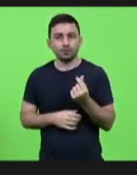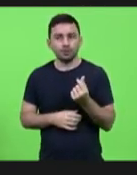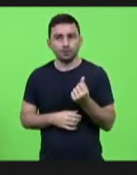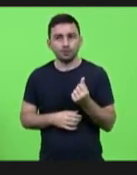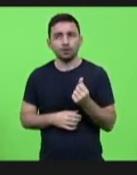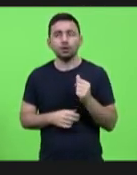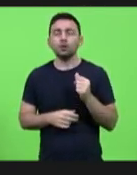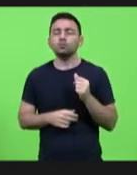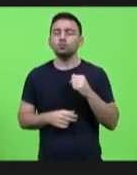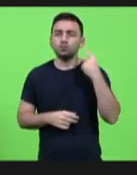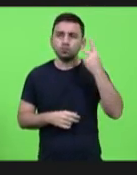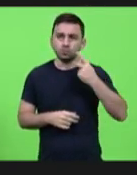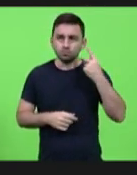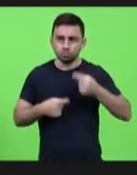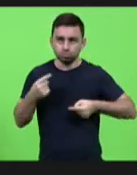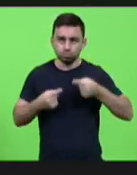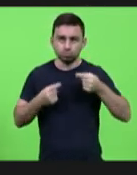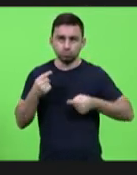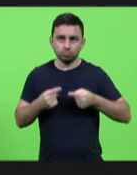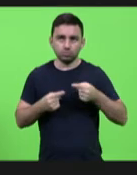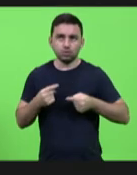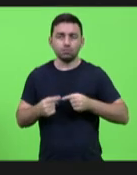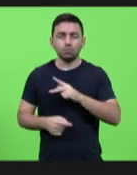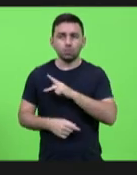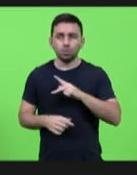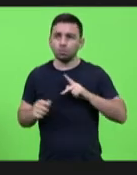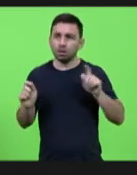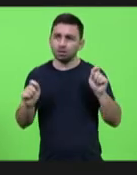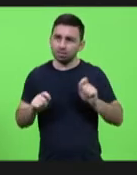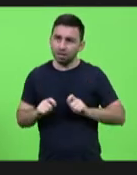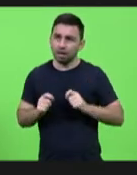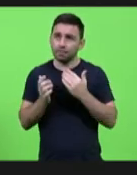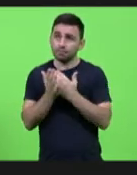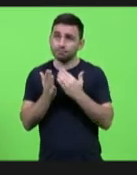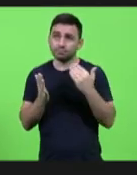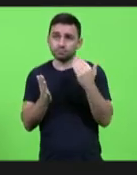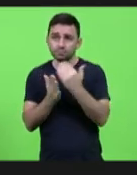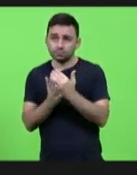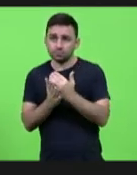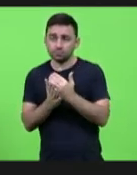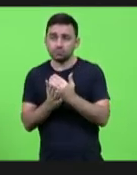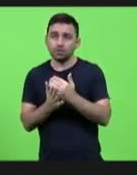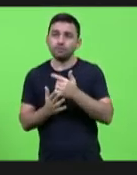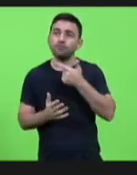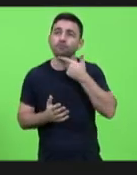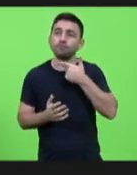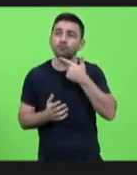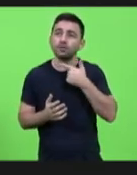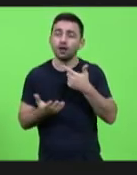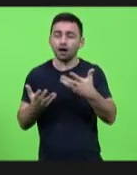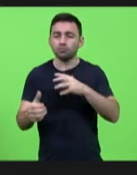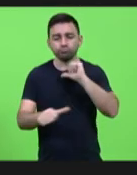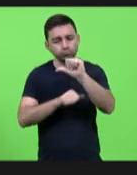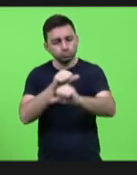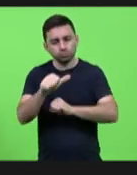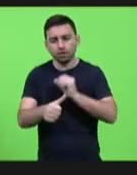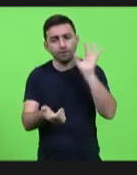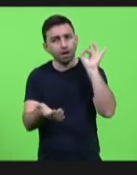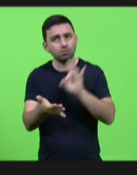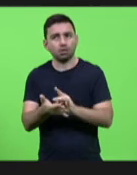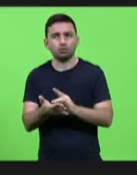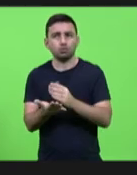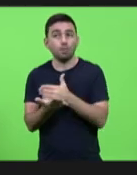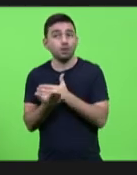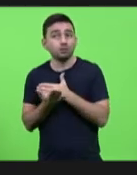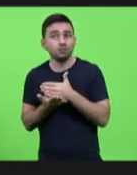públicas de assistência social elas possam sair do papel e do campo das boas intenções para virarem realidade. Eu acredito